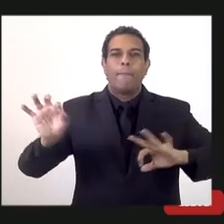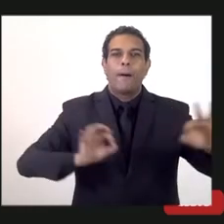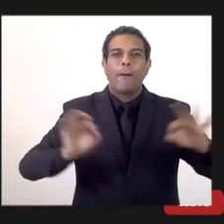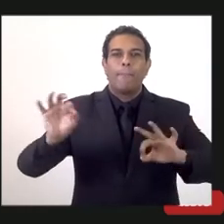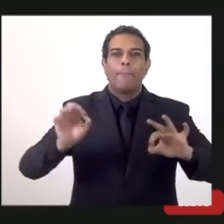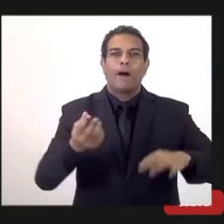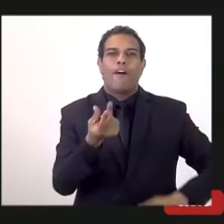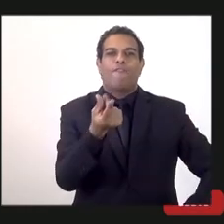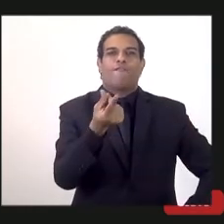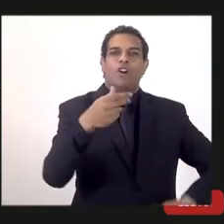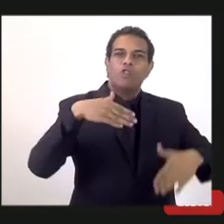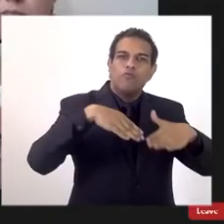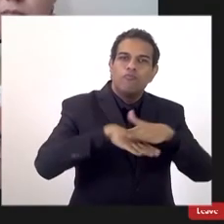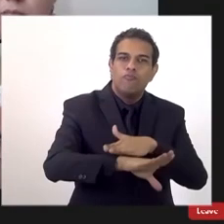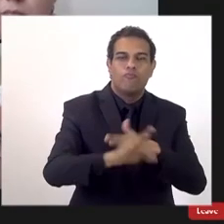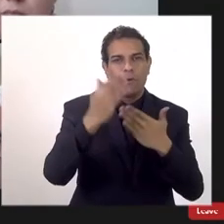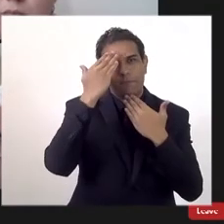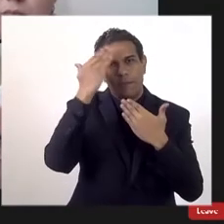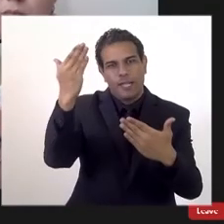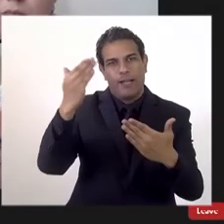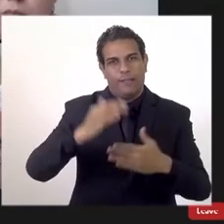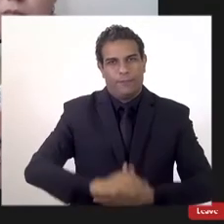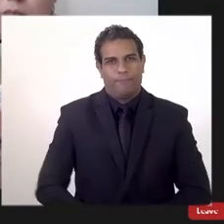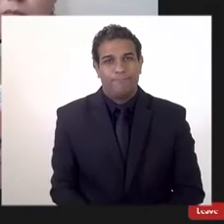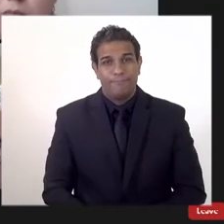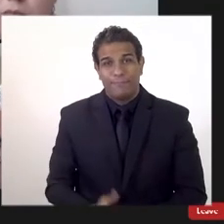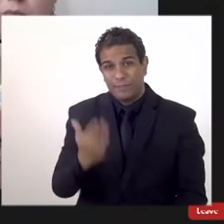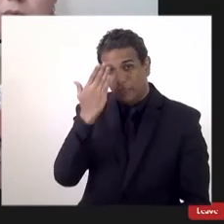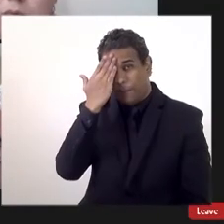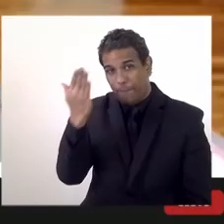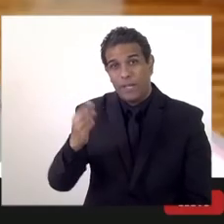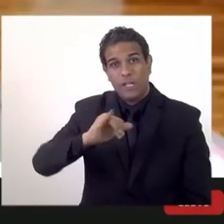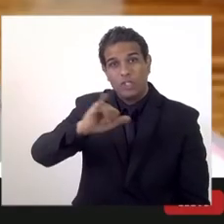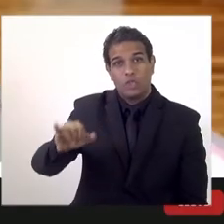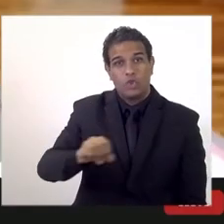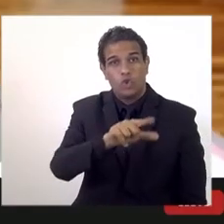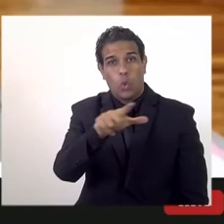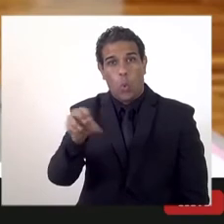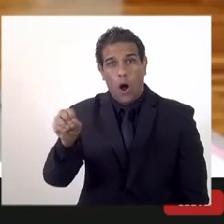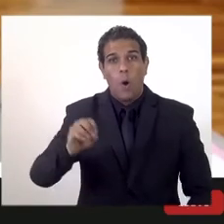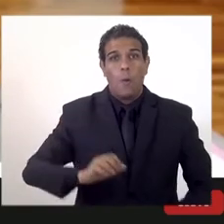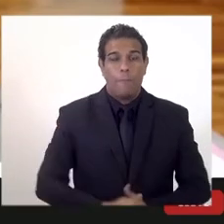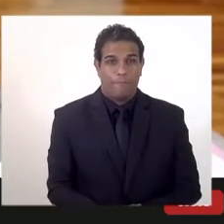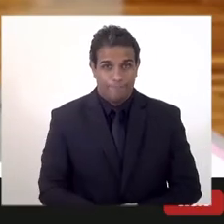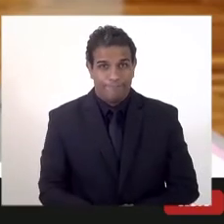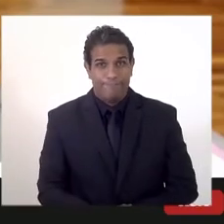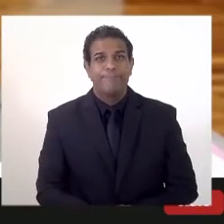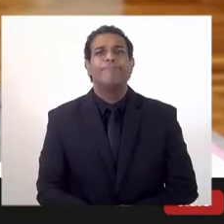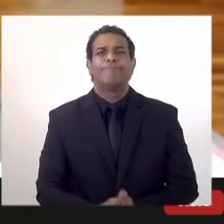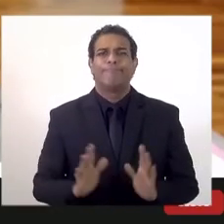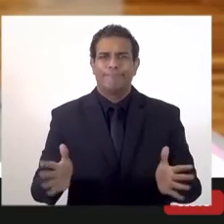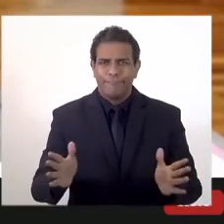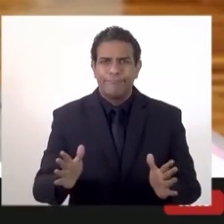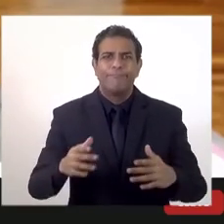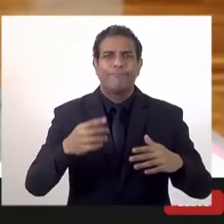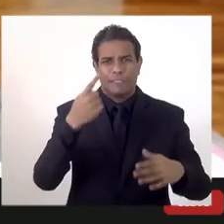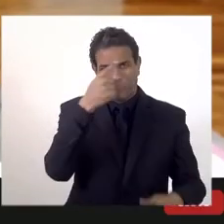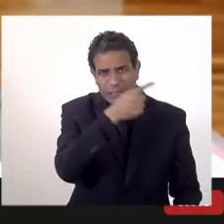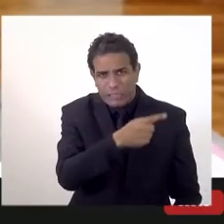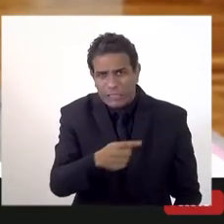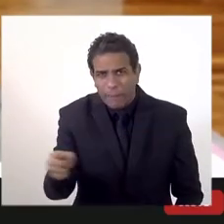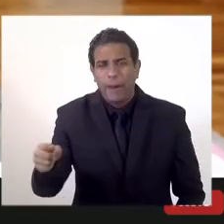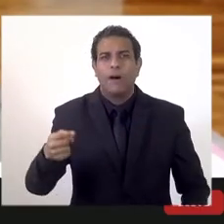Fundo Soberano. Mais uma vez, muito obrigado. Obrigado, João. Lembrando que nós vamos estar recebendo contribuição ao longo da semana, a ideia